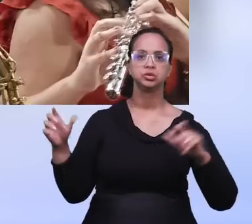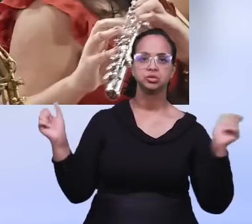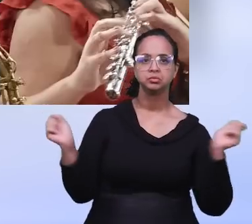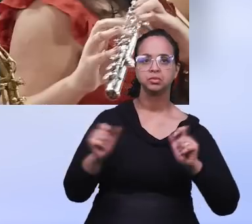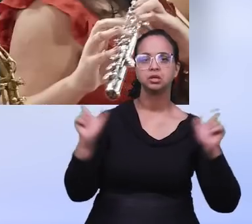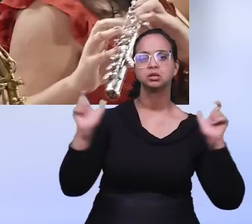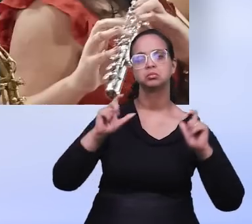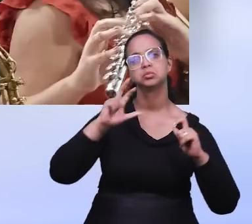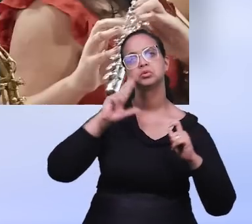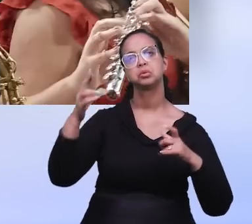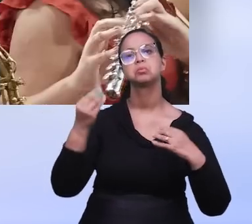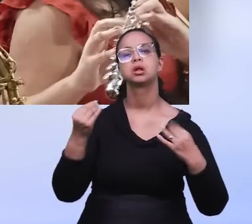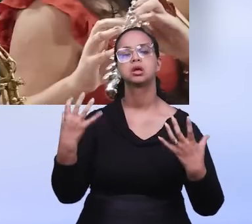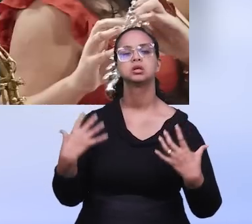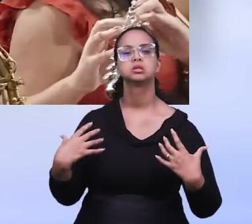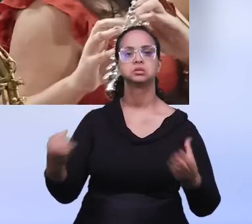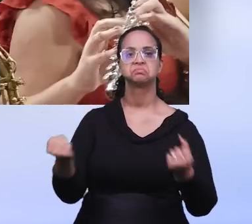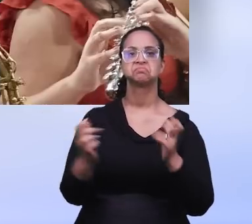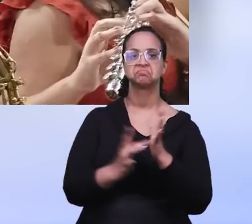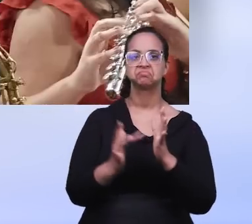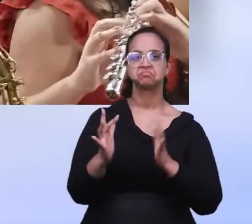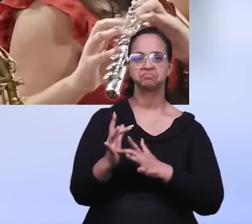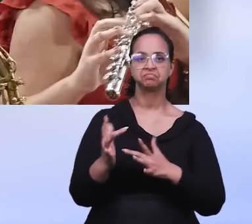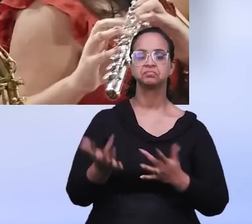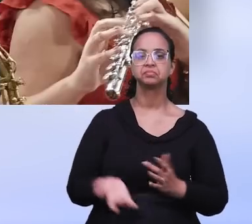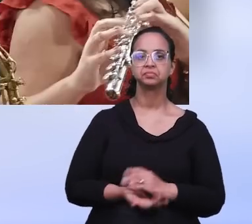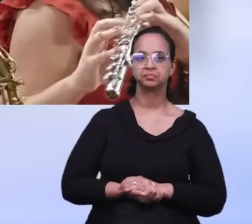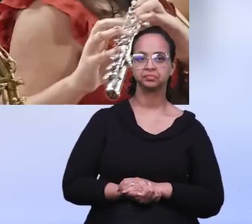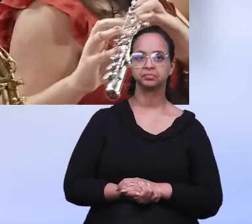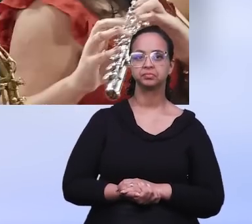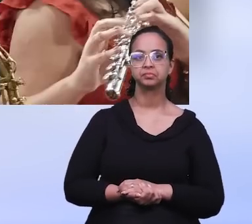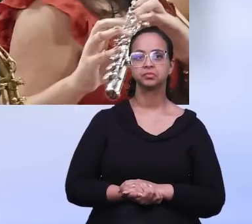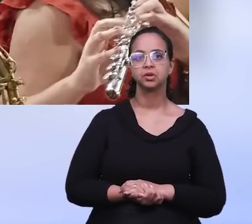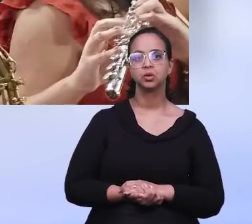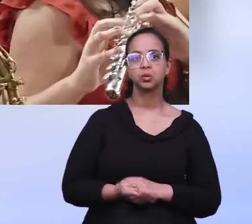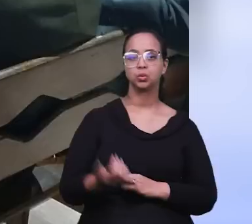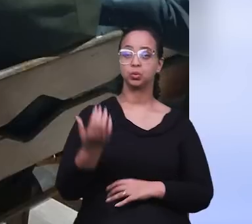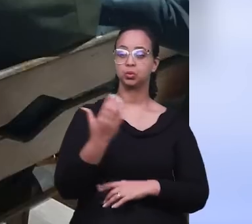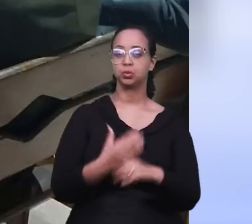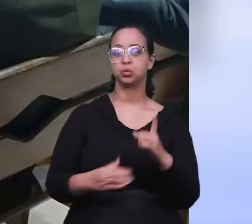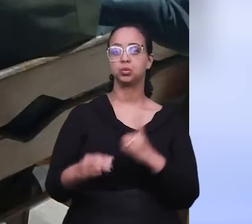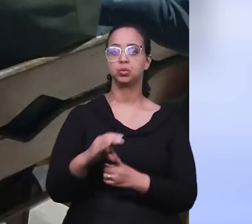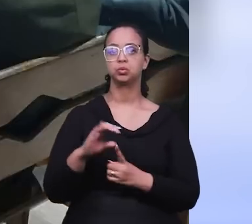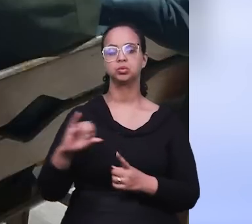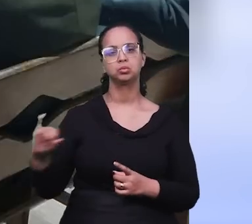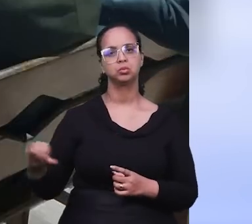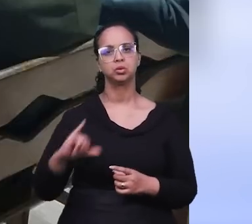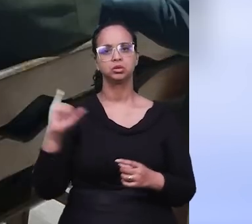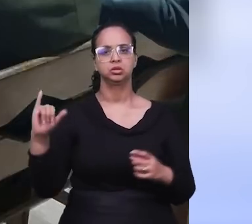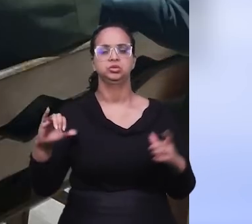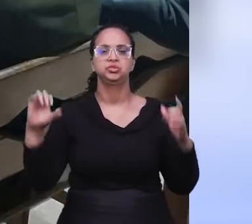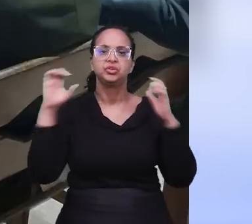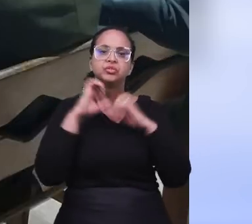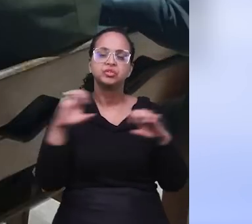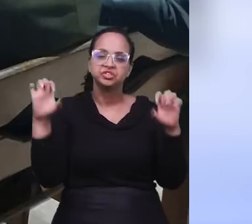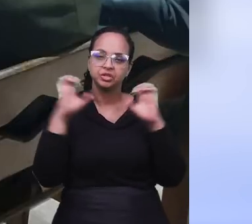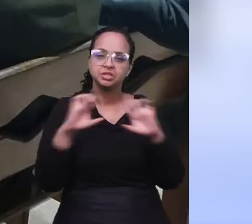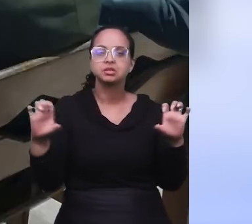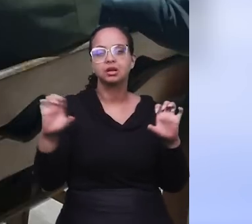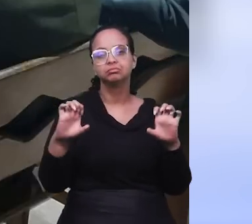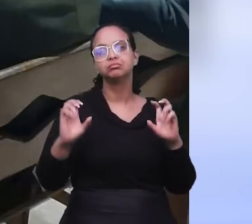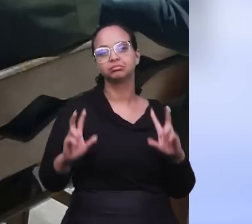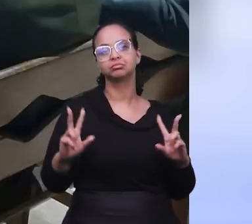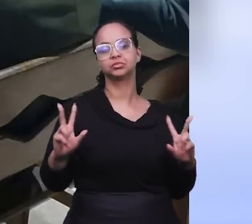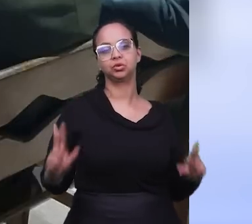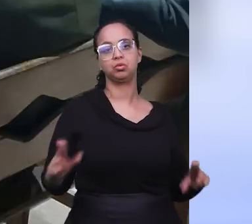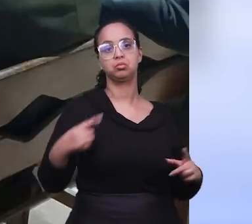despertados pelo Senhor para a salvação em Cristo Jesus. Esses cultos são sempre uma oportunidade evangelística e